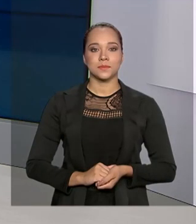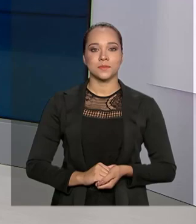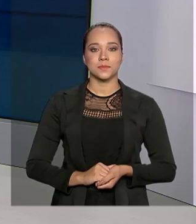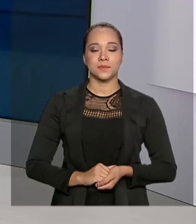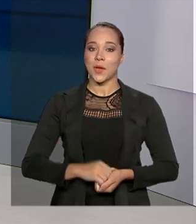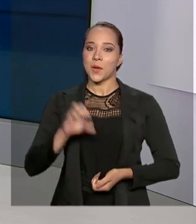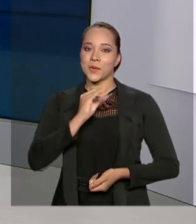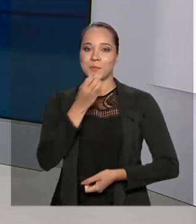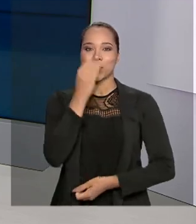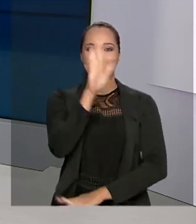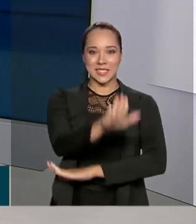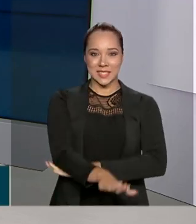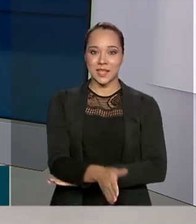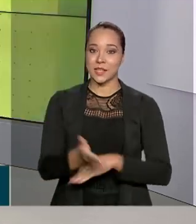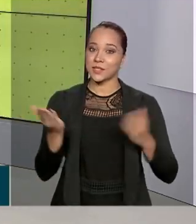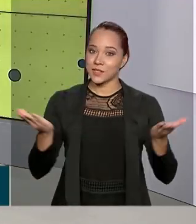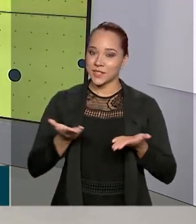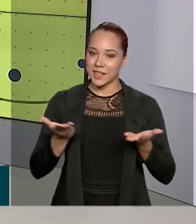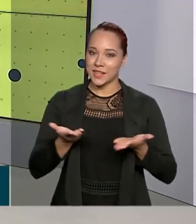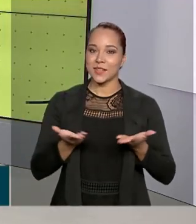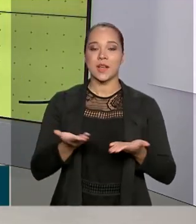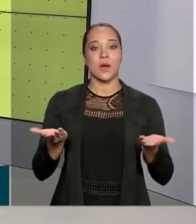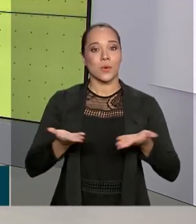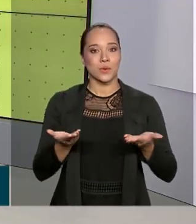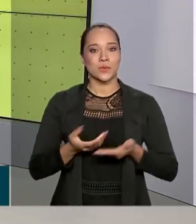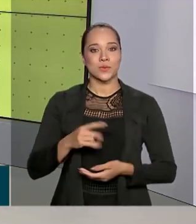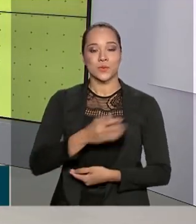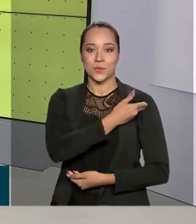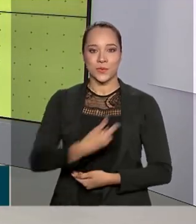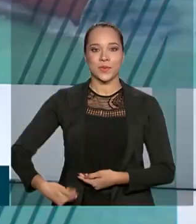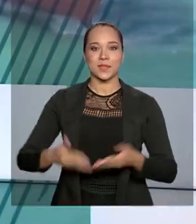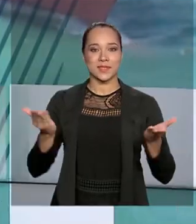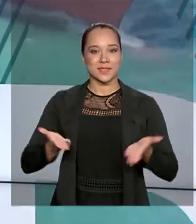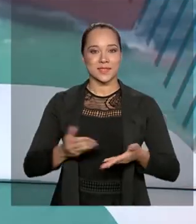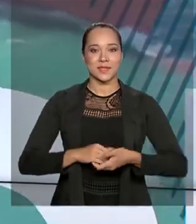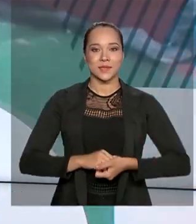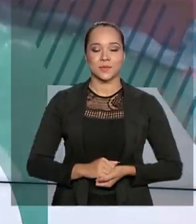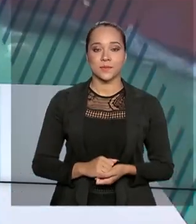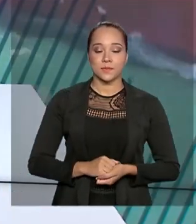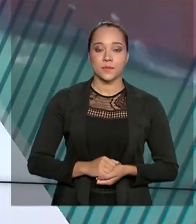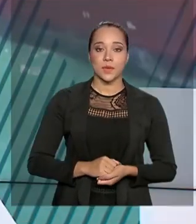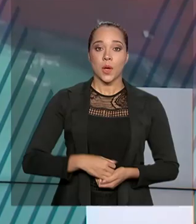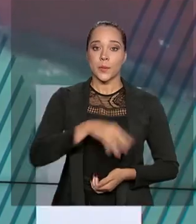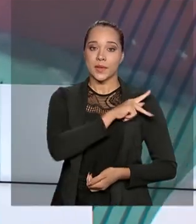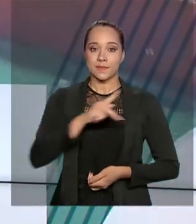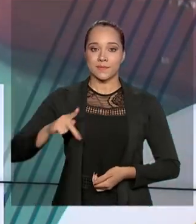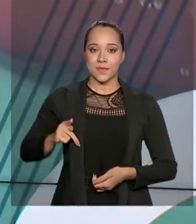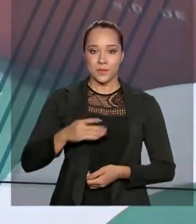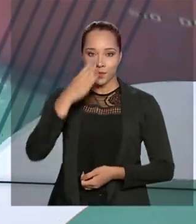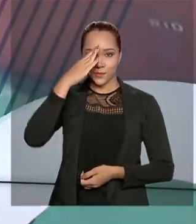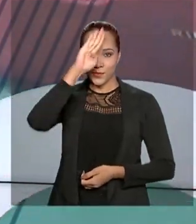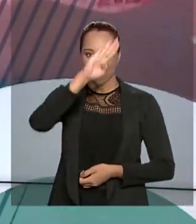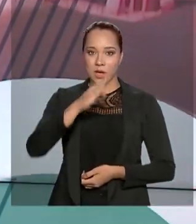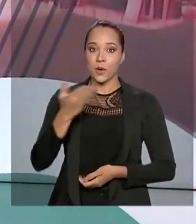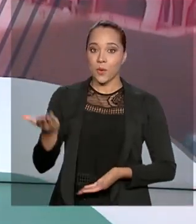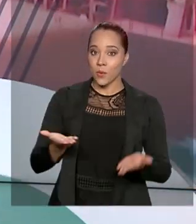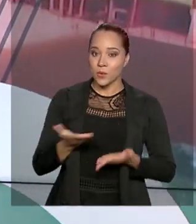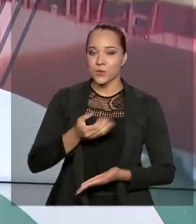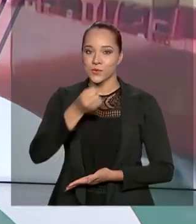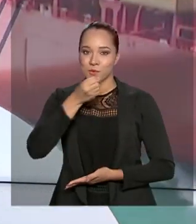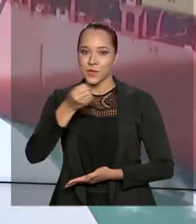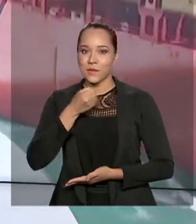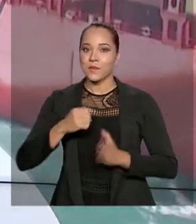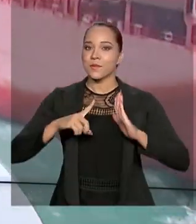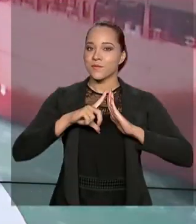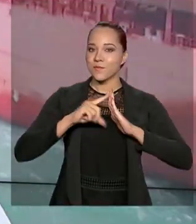Olá, boa tarde. Já estamos no ar com mais um Governo Agora. O presidente Jair Bolsonaro recebeu jornalistas no